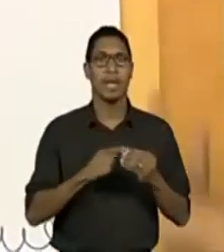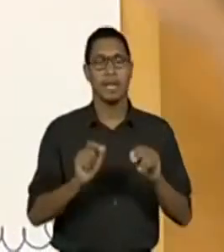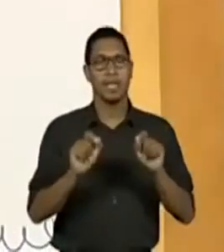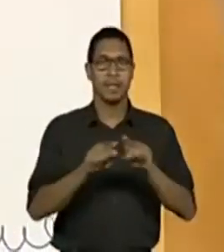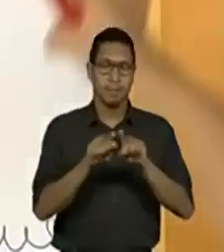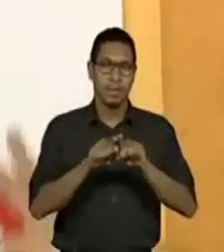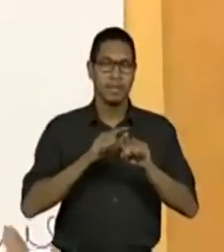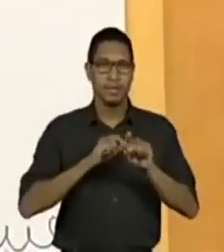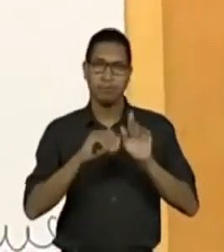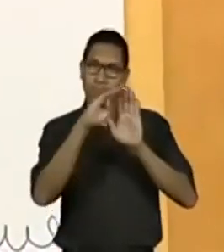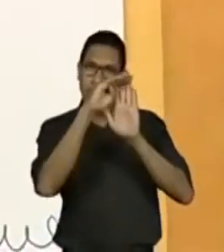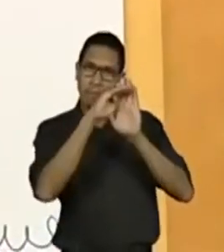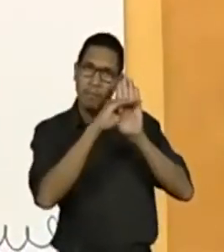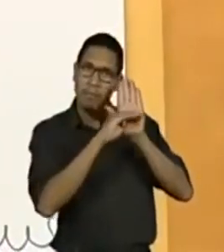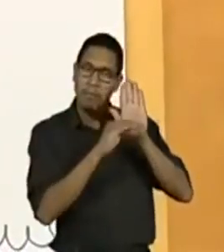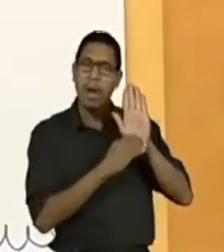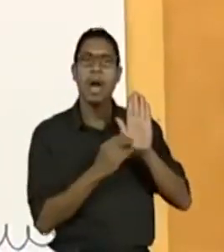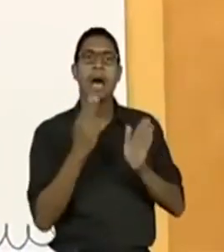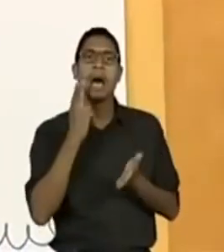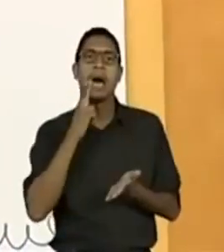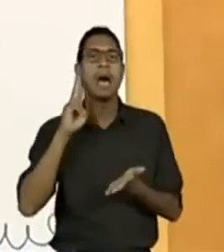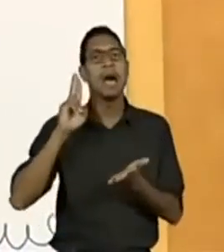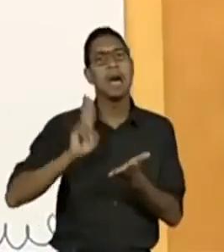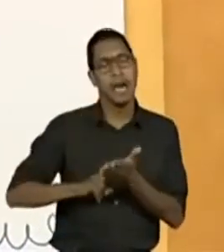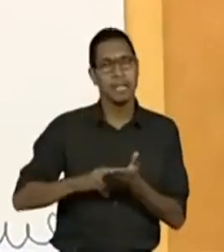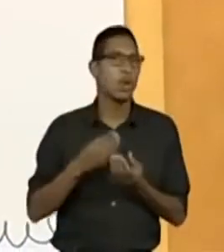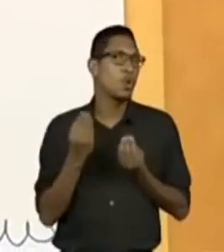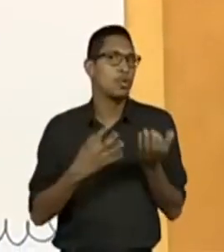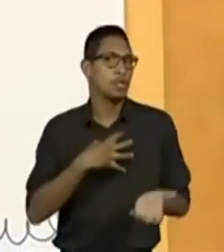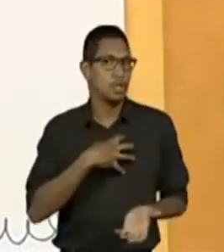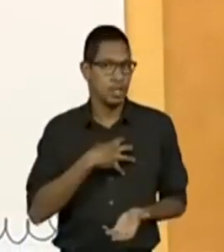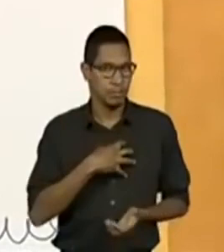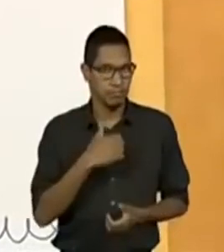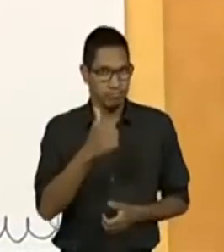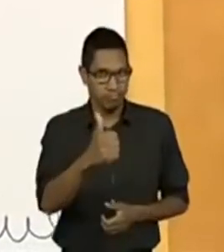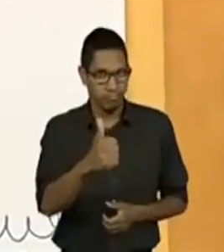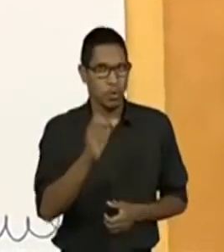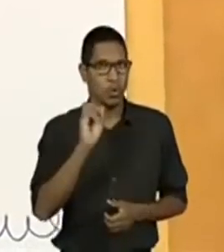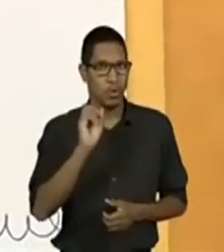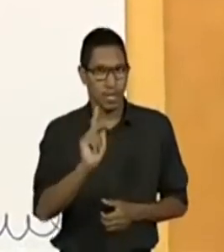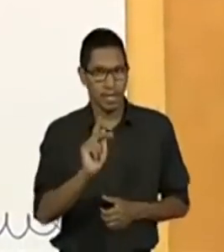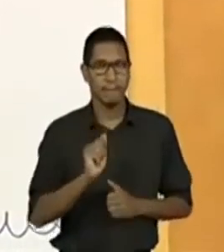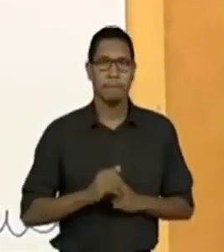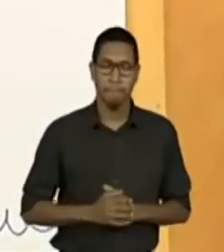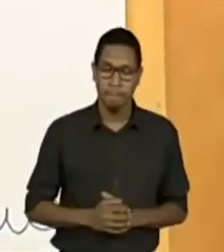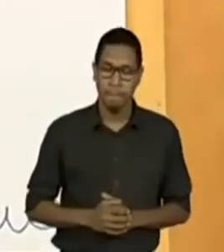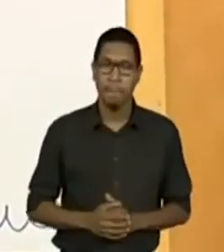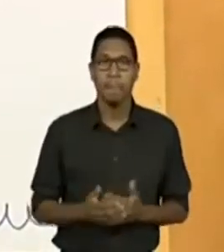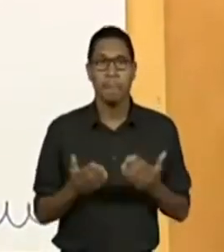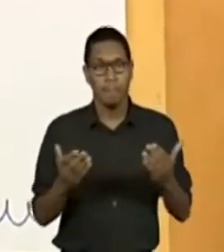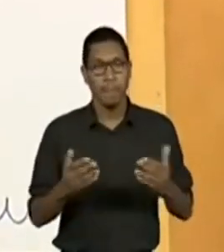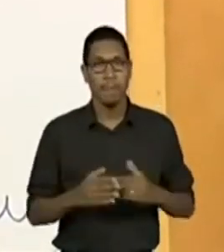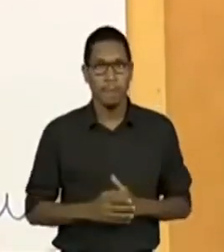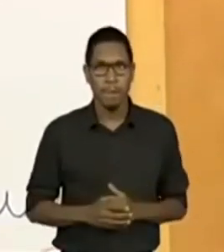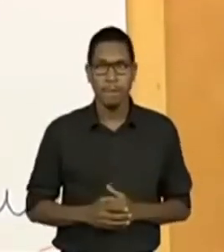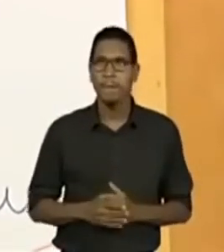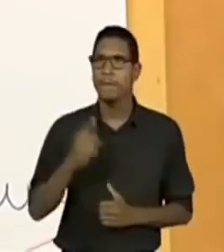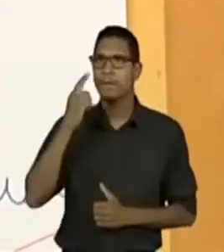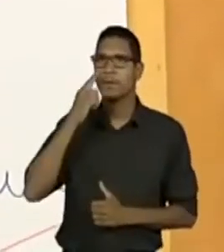os elementos essenciais da nossa carta opinativa de leitor. Tudo bem até aí? Ó, tem um povo legal que